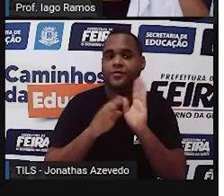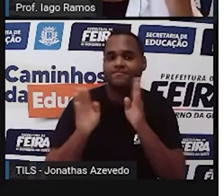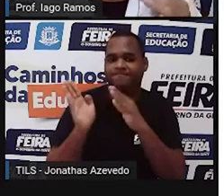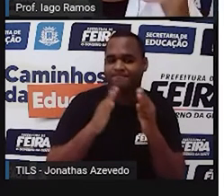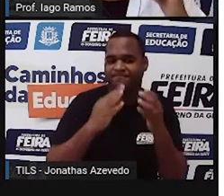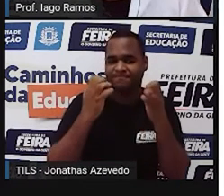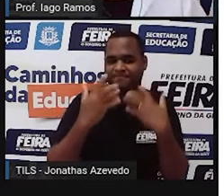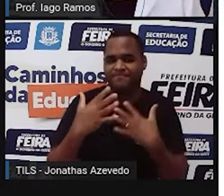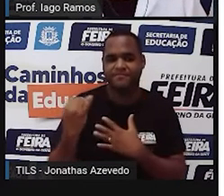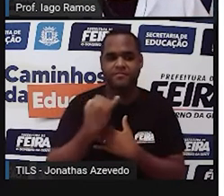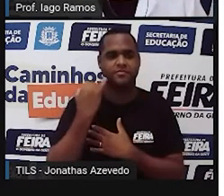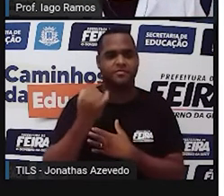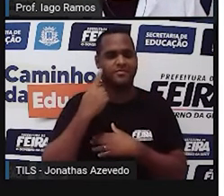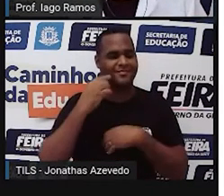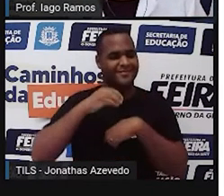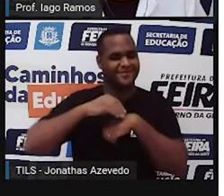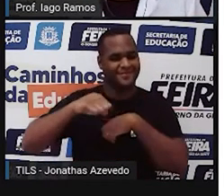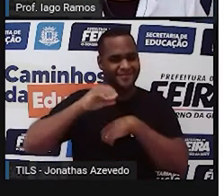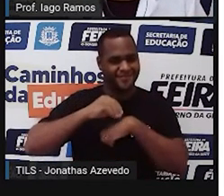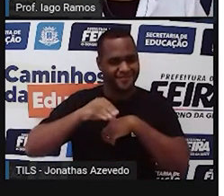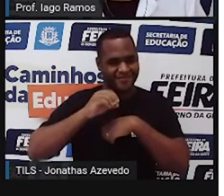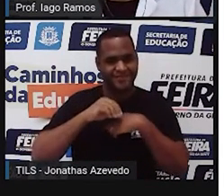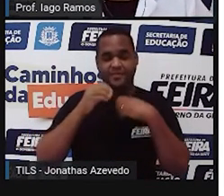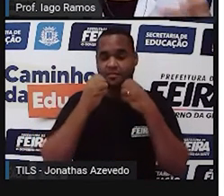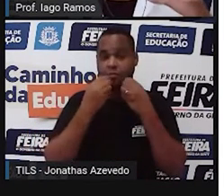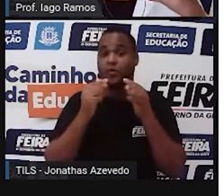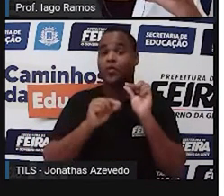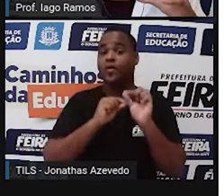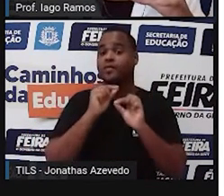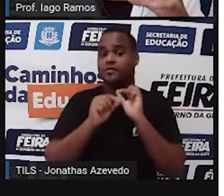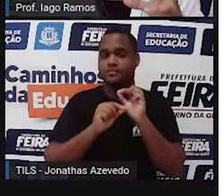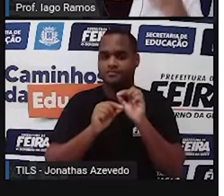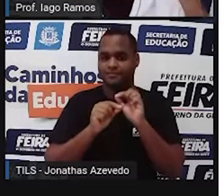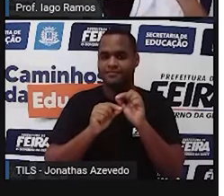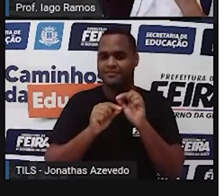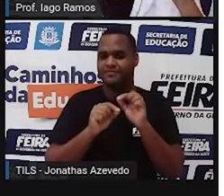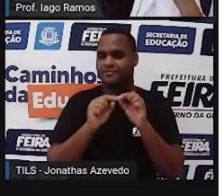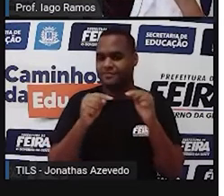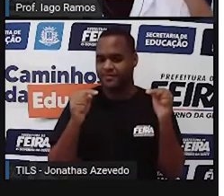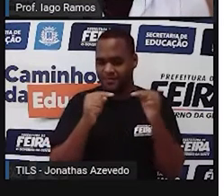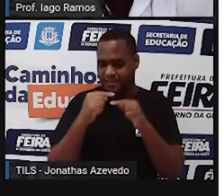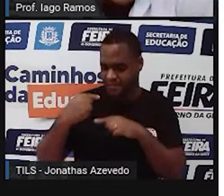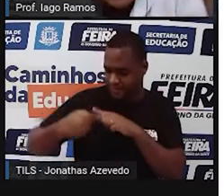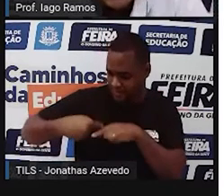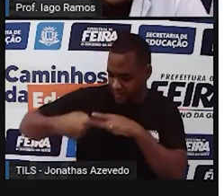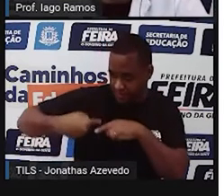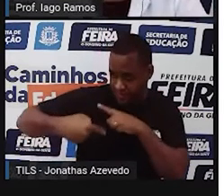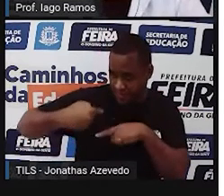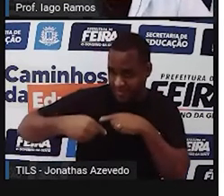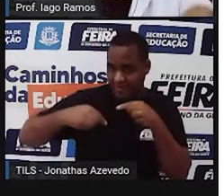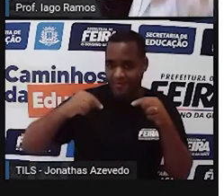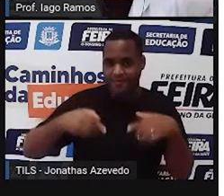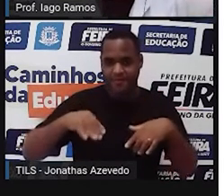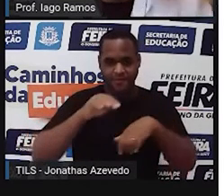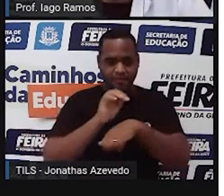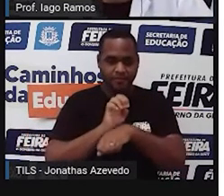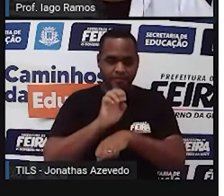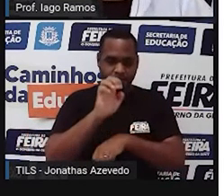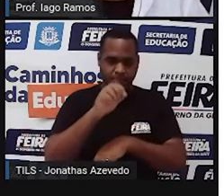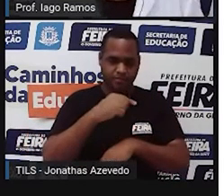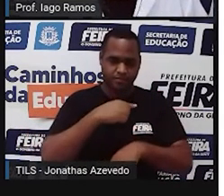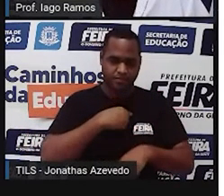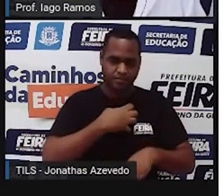vai trazer essa usina hidrelétrica aqui no nosso estado e a